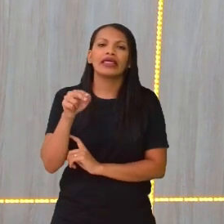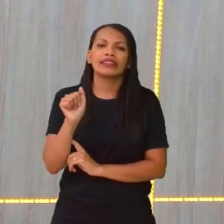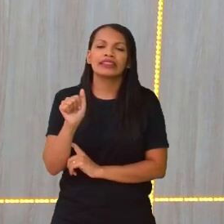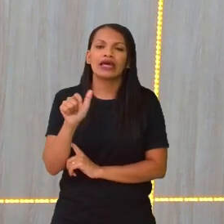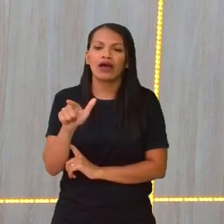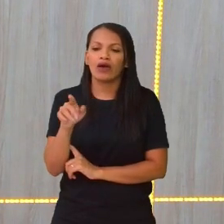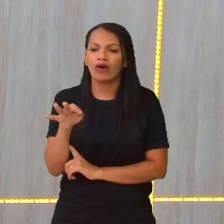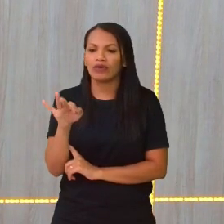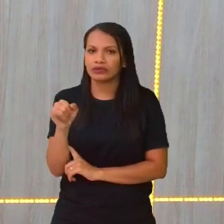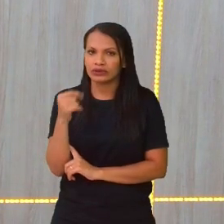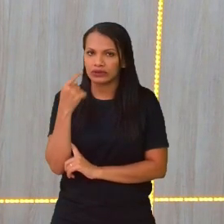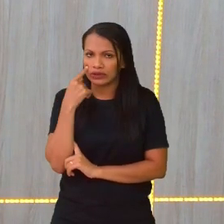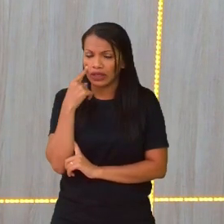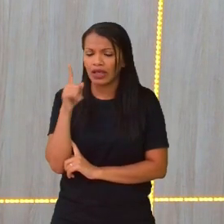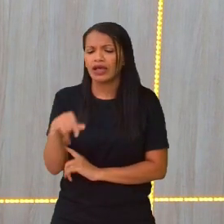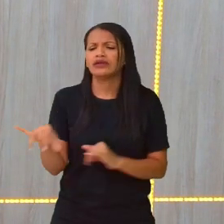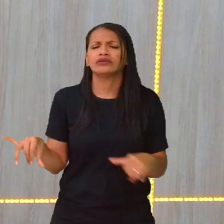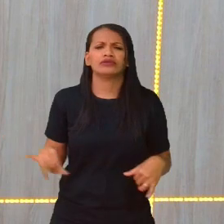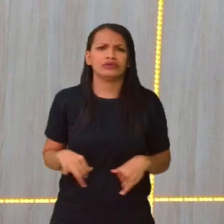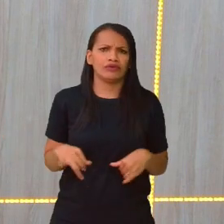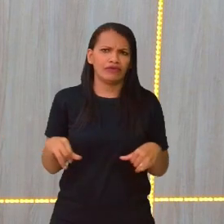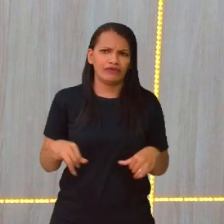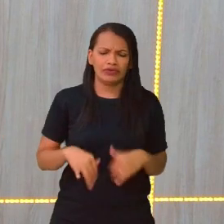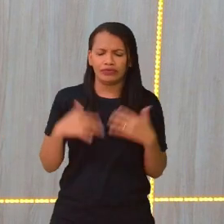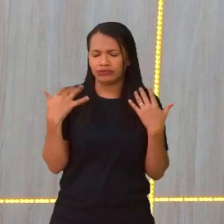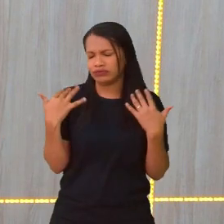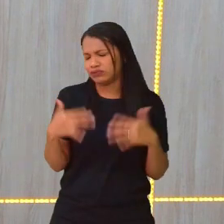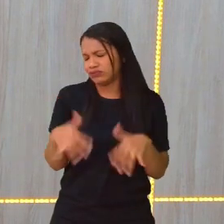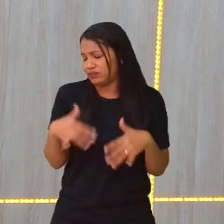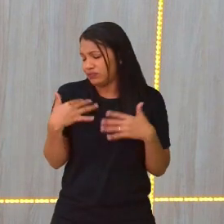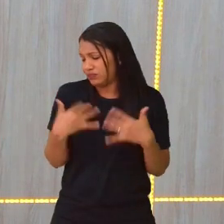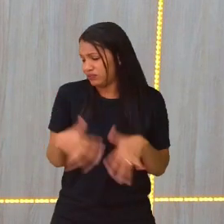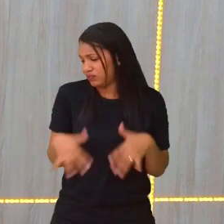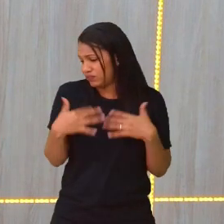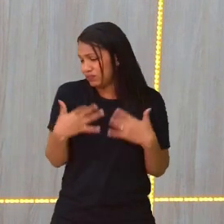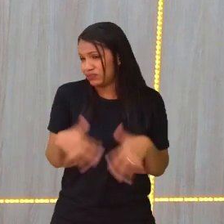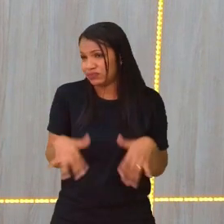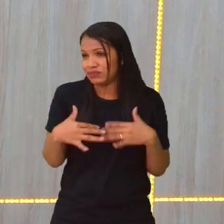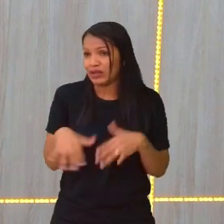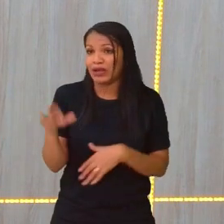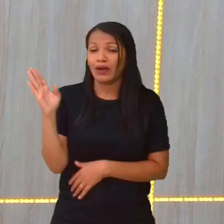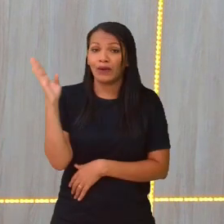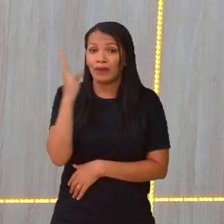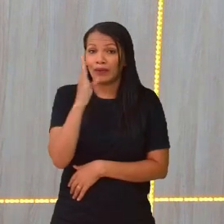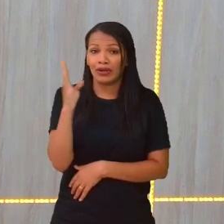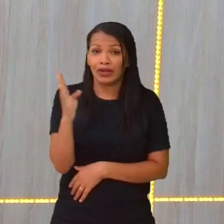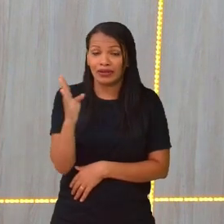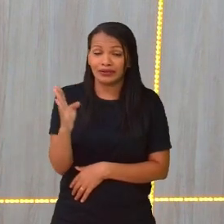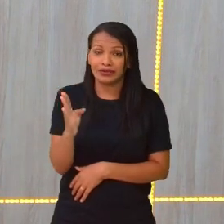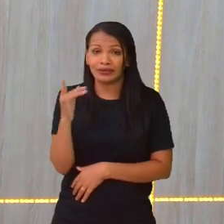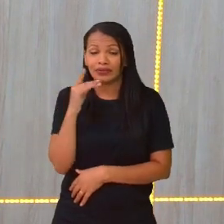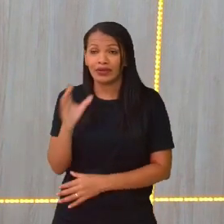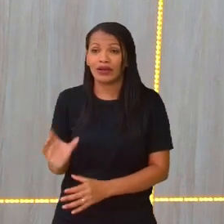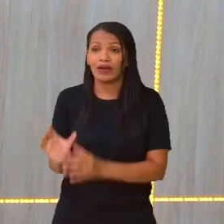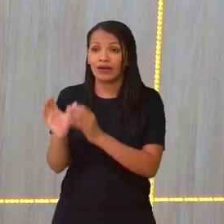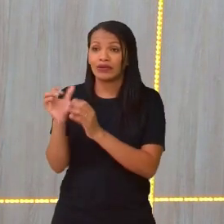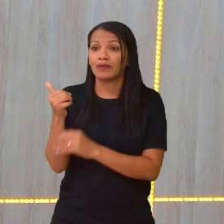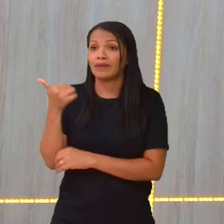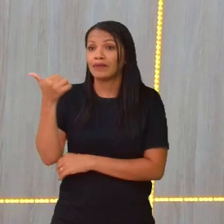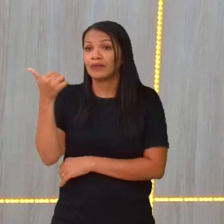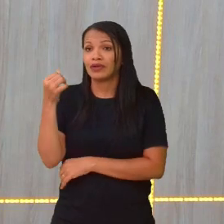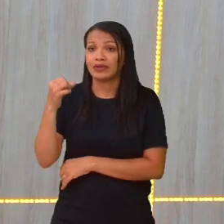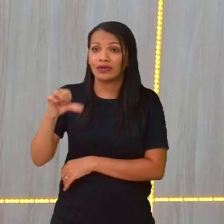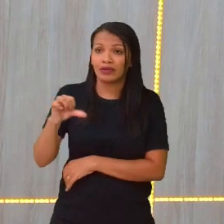E aí, é sofrimento. É agonia. Foi o caso do Brasil aqui, na Copa de 1994,